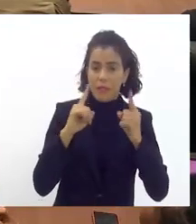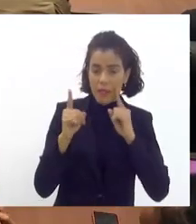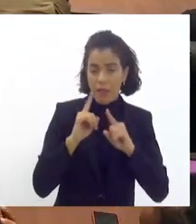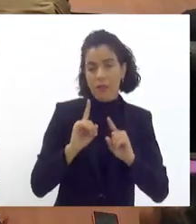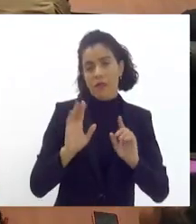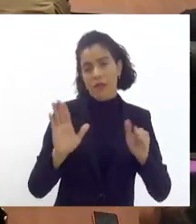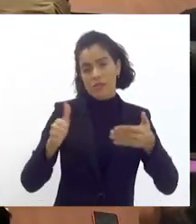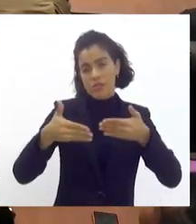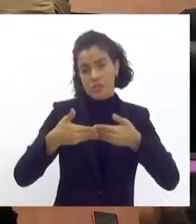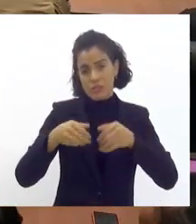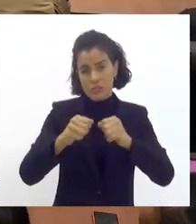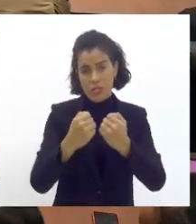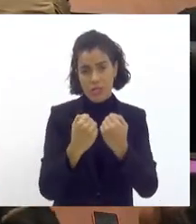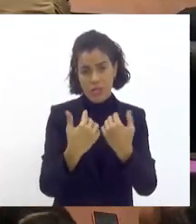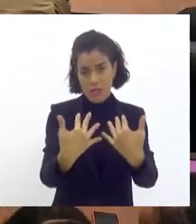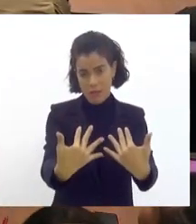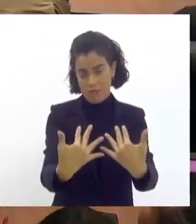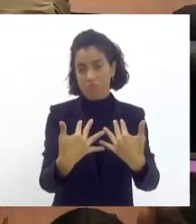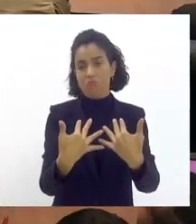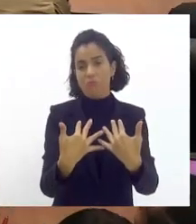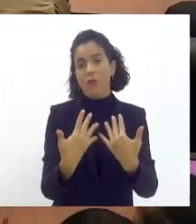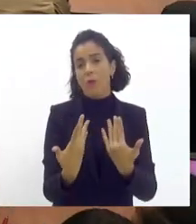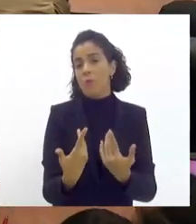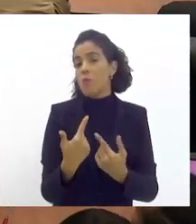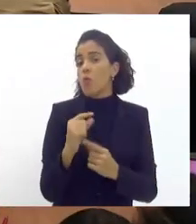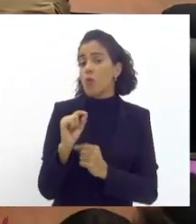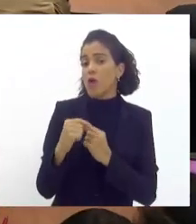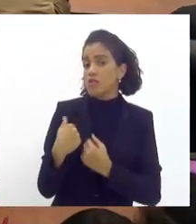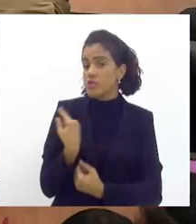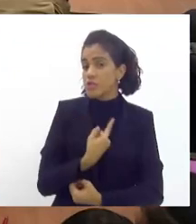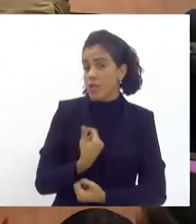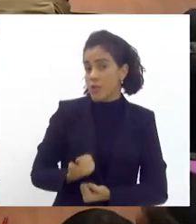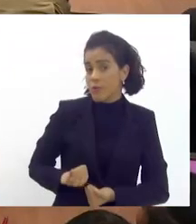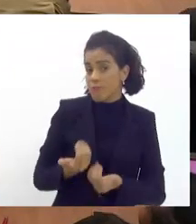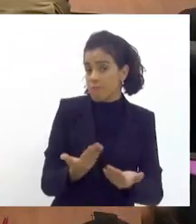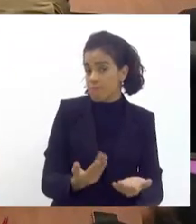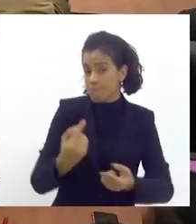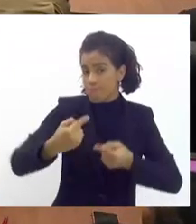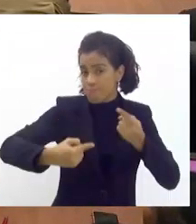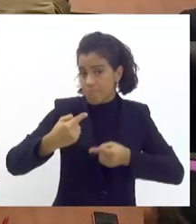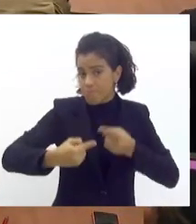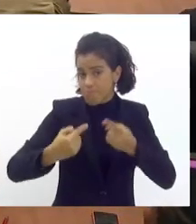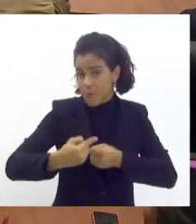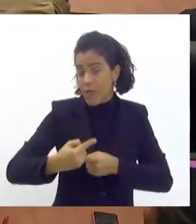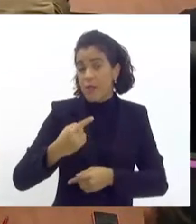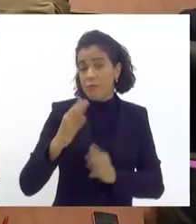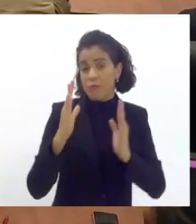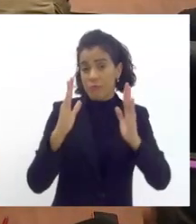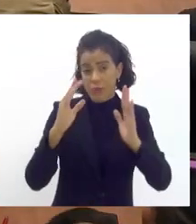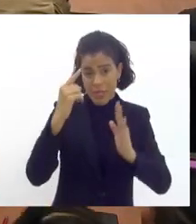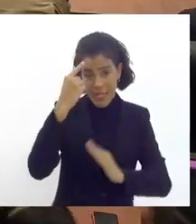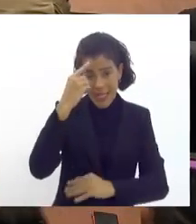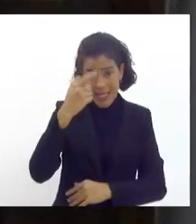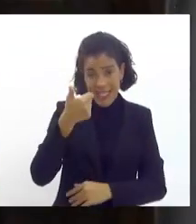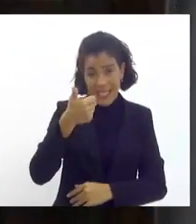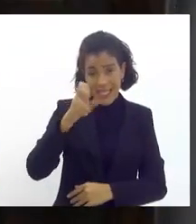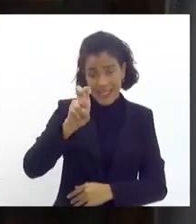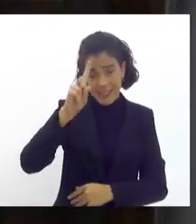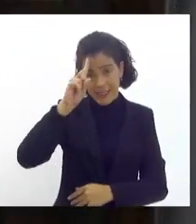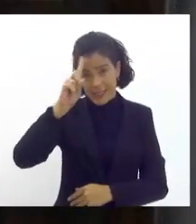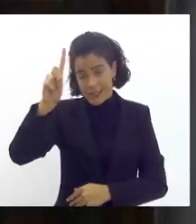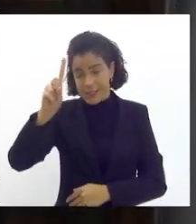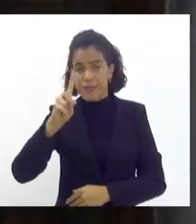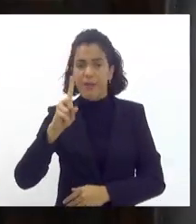encerra a audiência naquilo que a gente se ofereceu para o debate durante 15 dias vamos estar recebendo as propostas